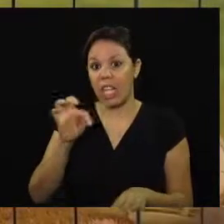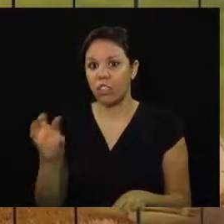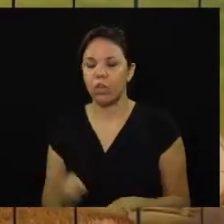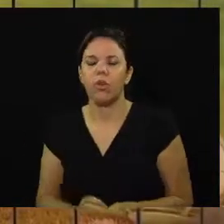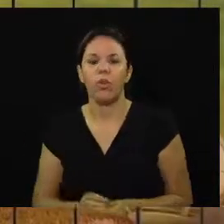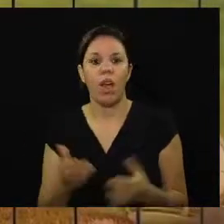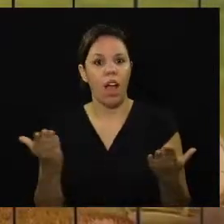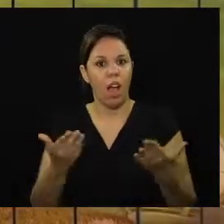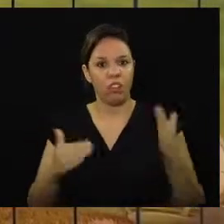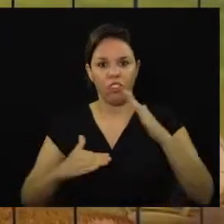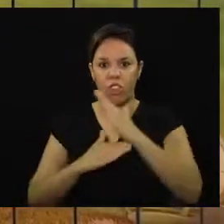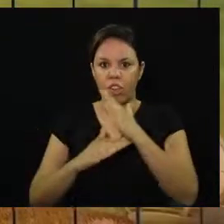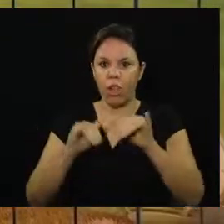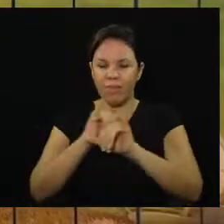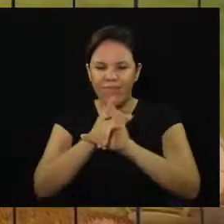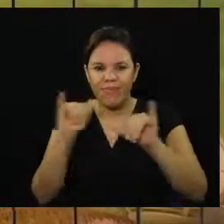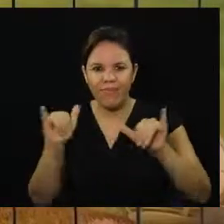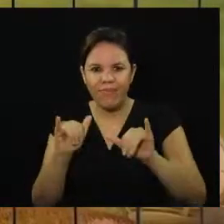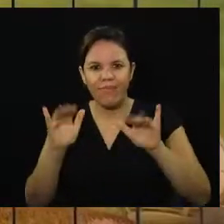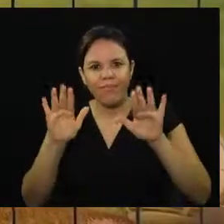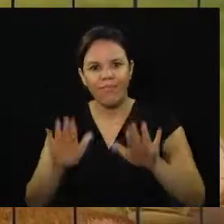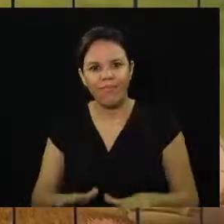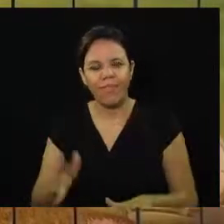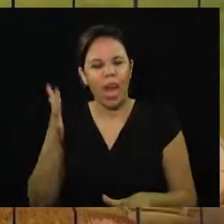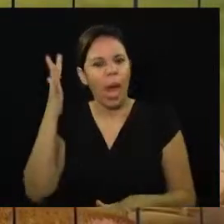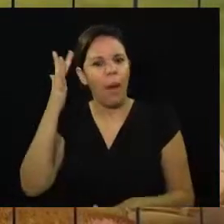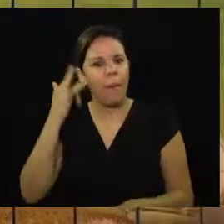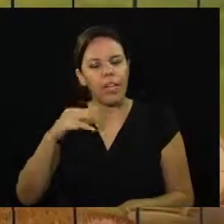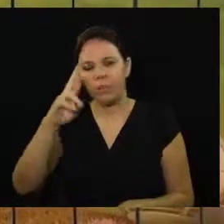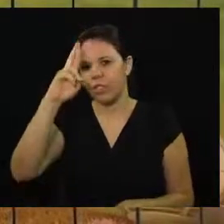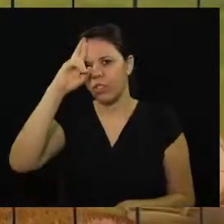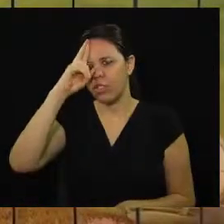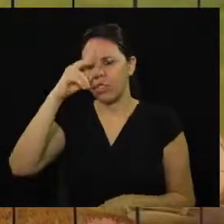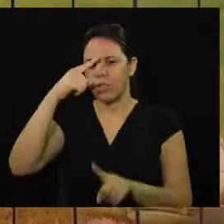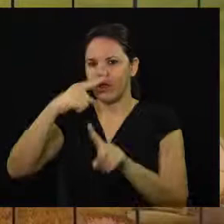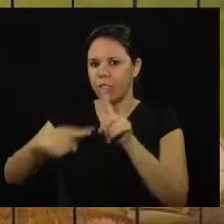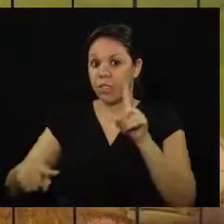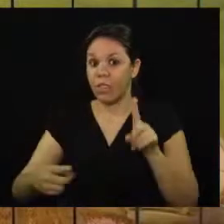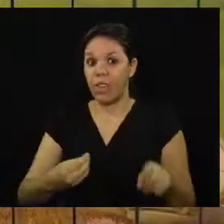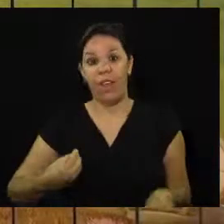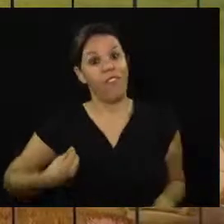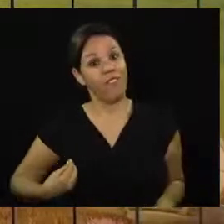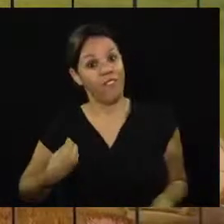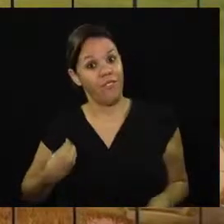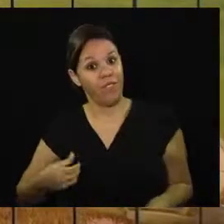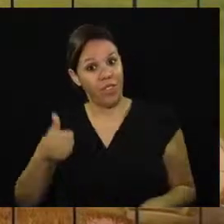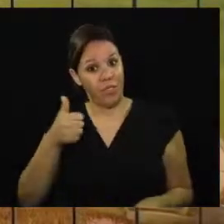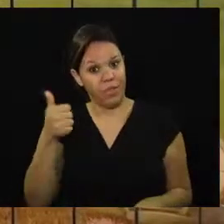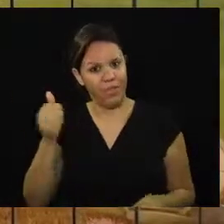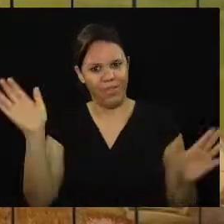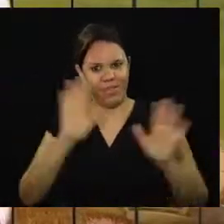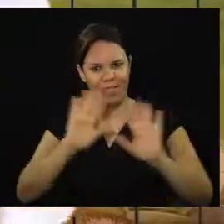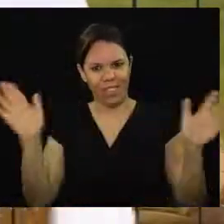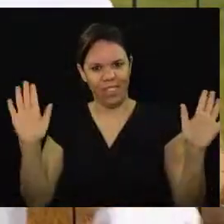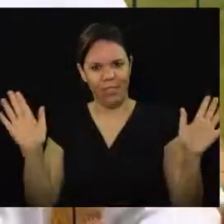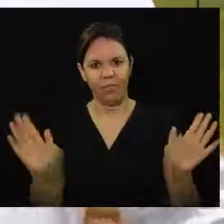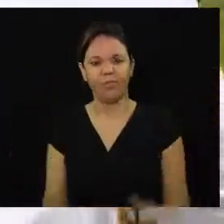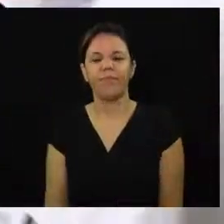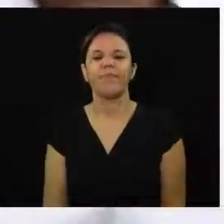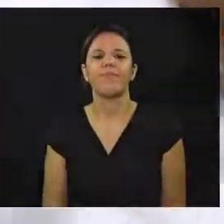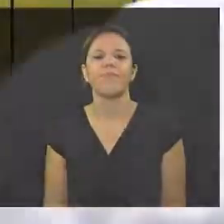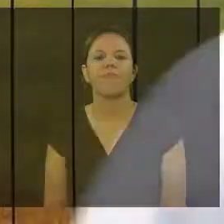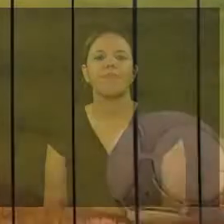Jornal Câmara Notícia fica por aqui a gente se vê amanhã ao meio de meia ao vivo na primeira edição até lá